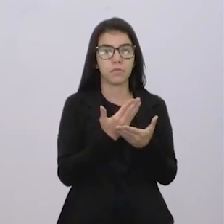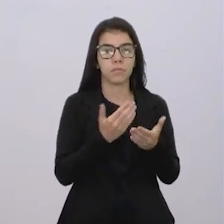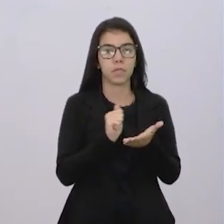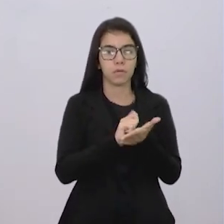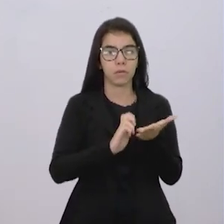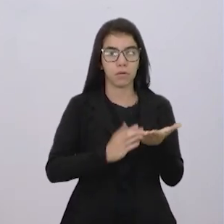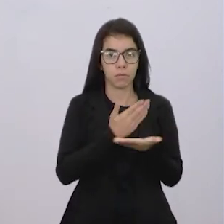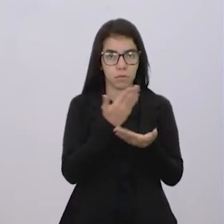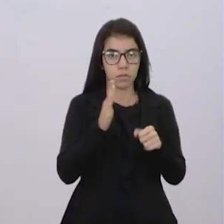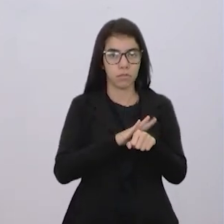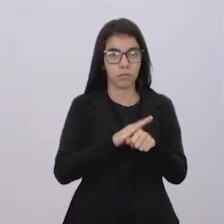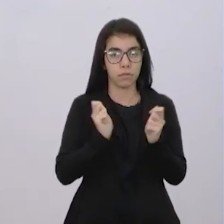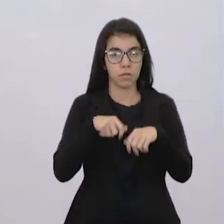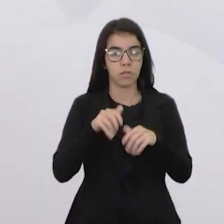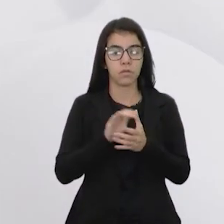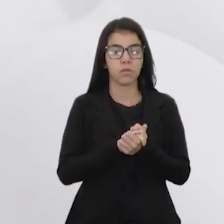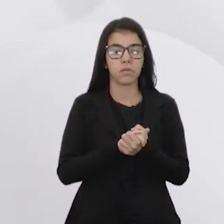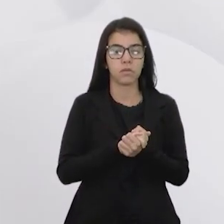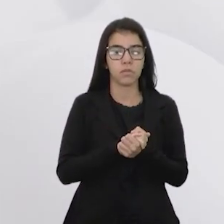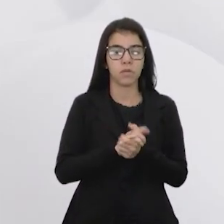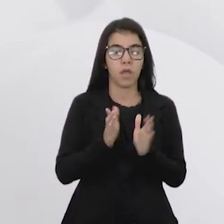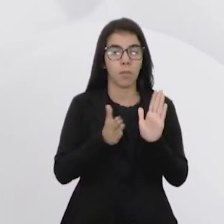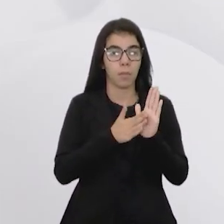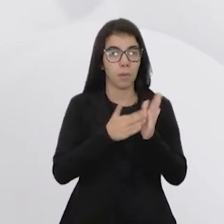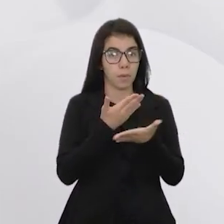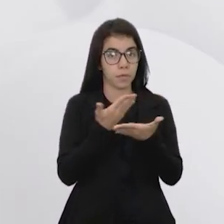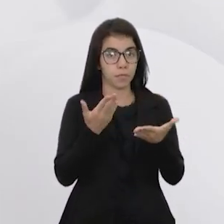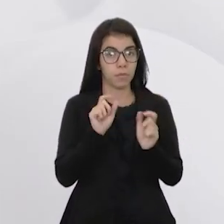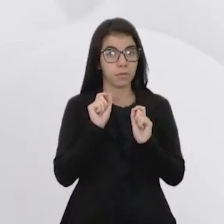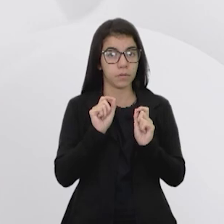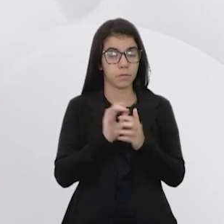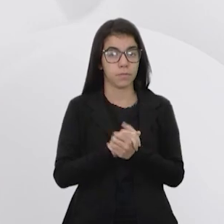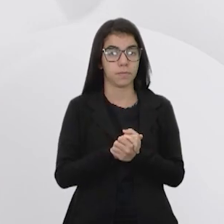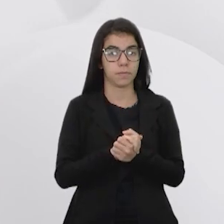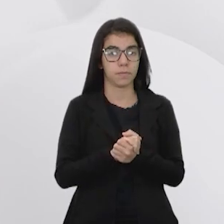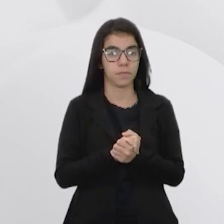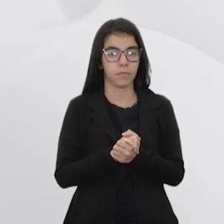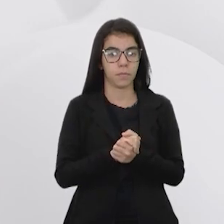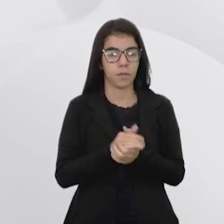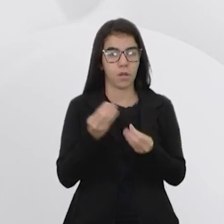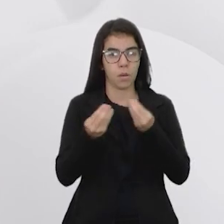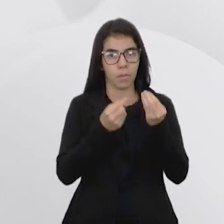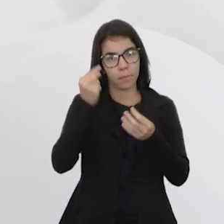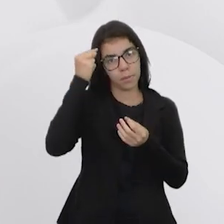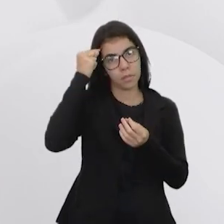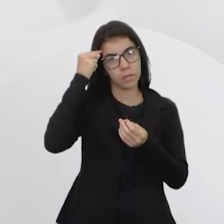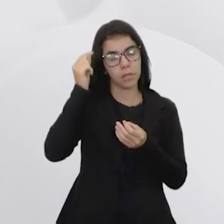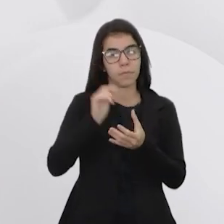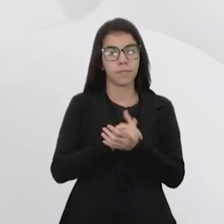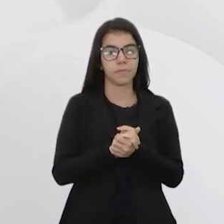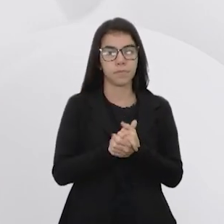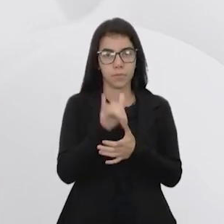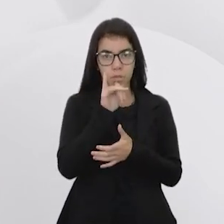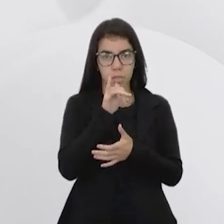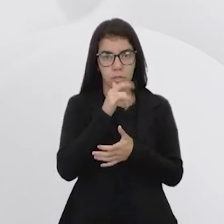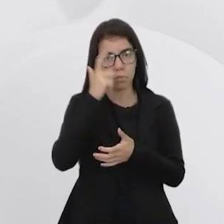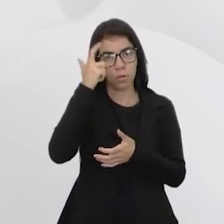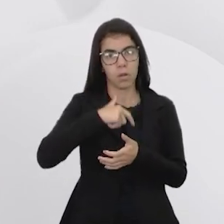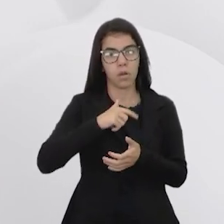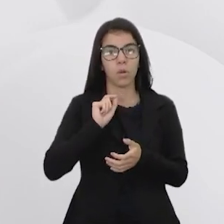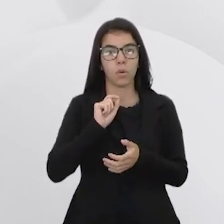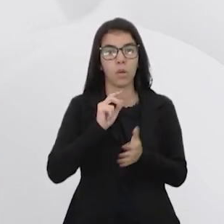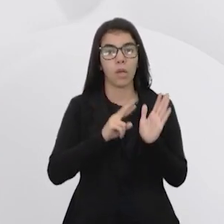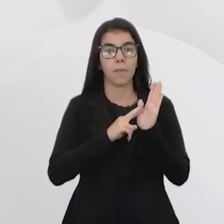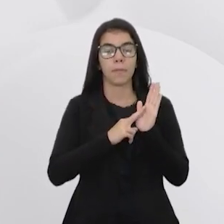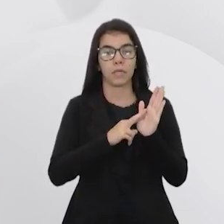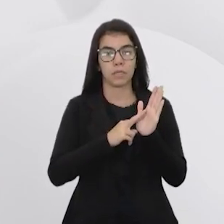atividade que vocês poderiam fazer, né? Que ia ficar uma proposta para vocês, é... Quando vocês pensarem no papel de cada um desses